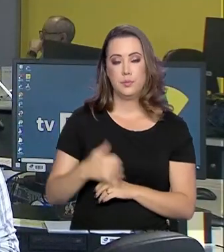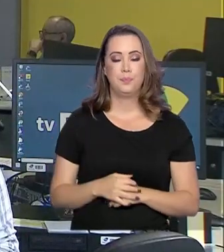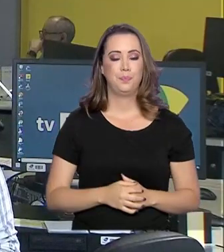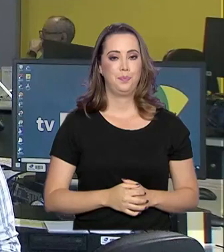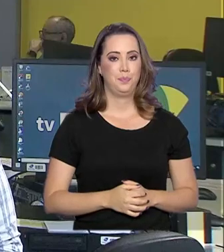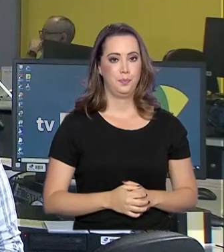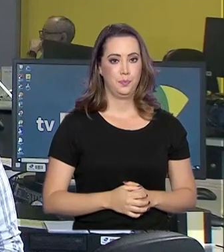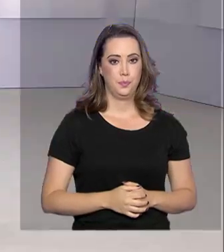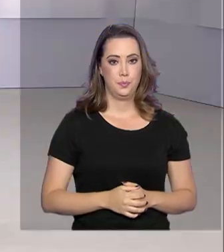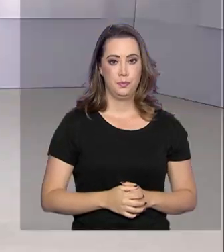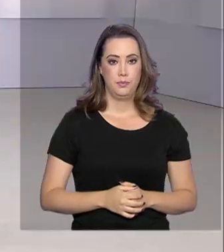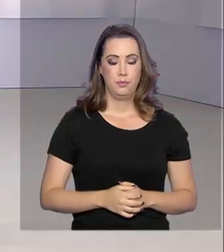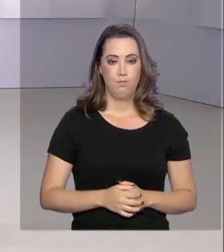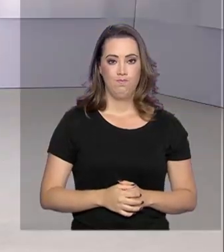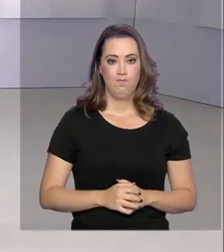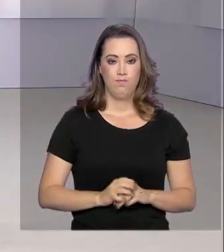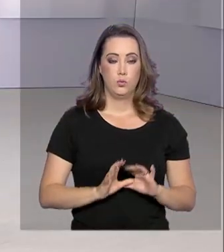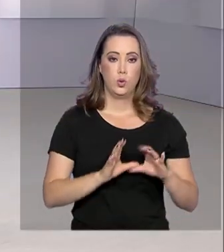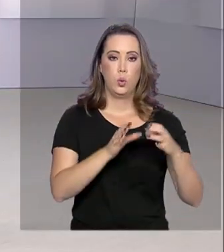para o governo agora.